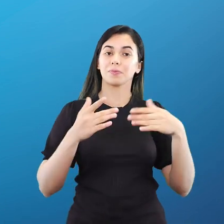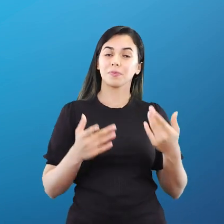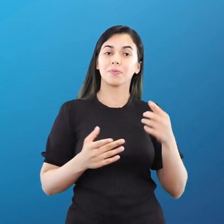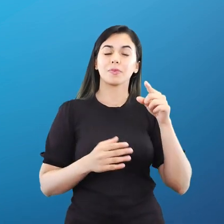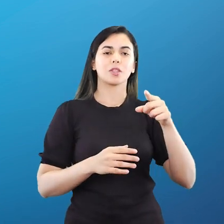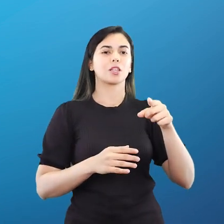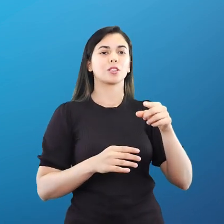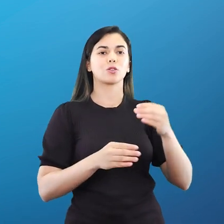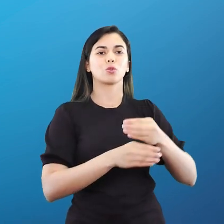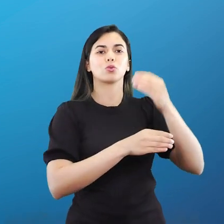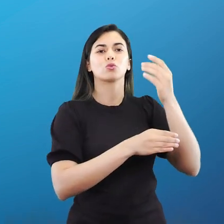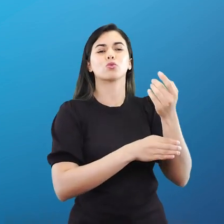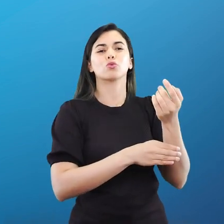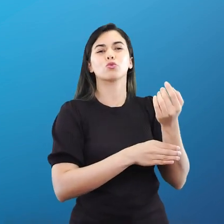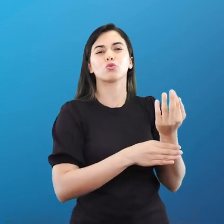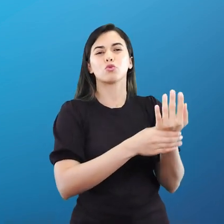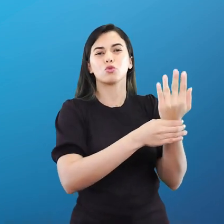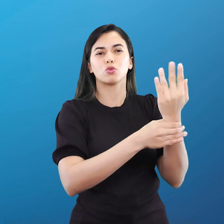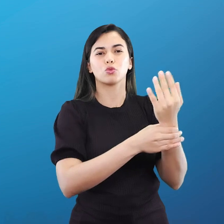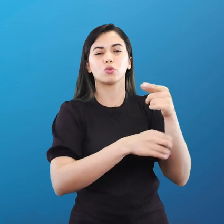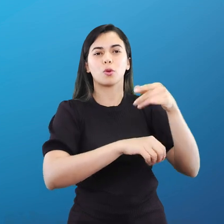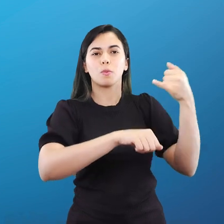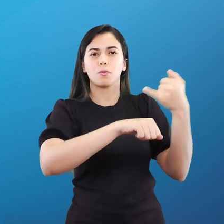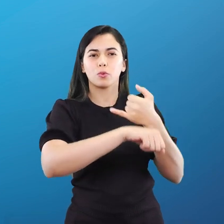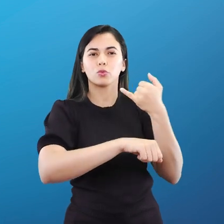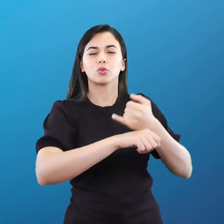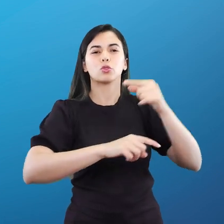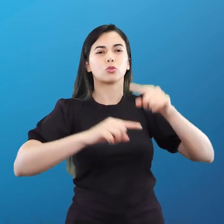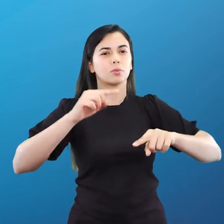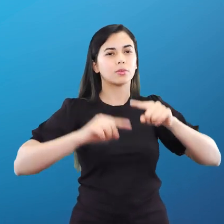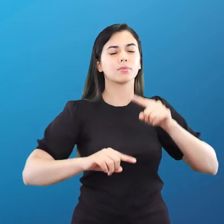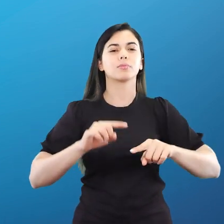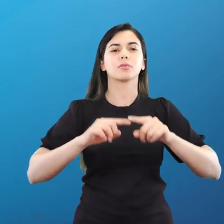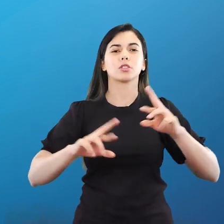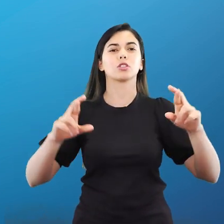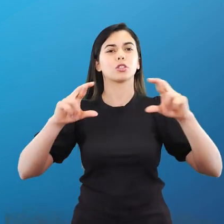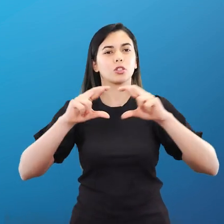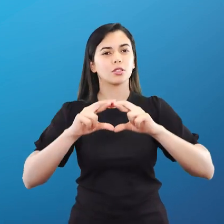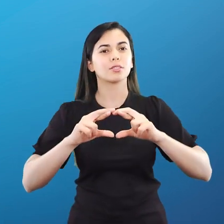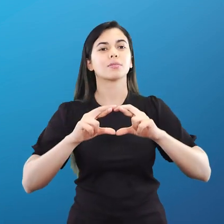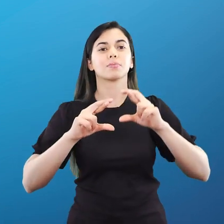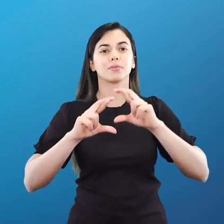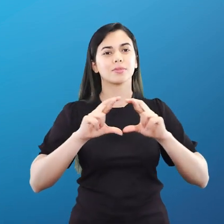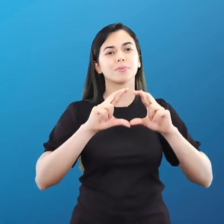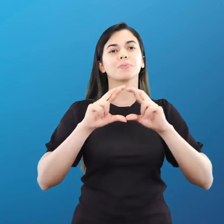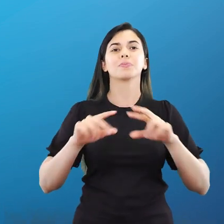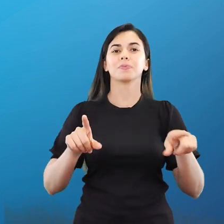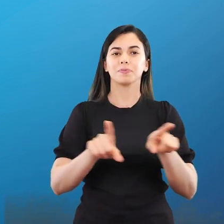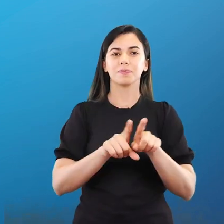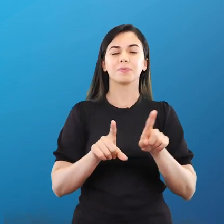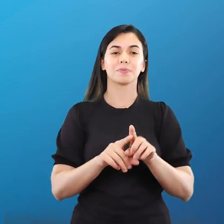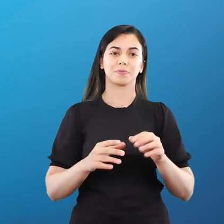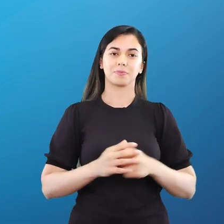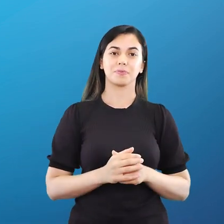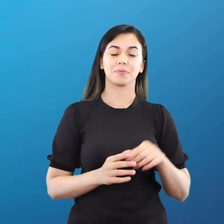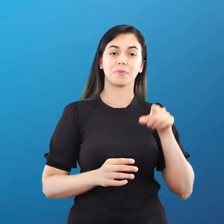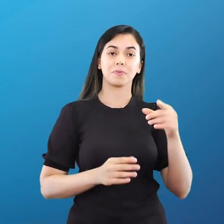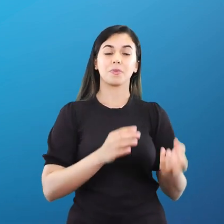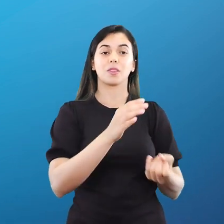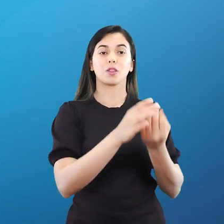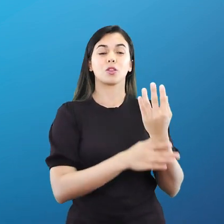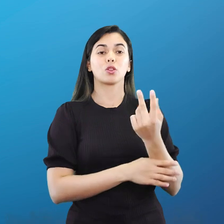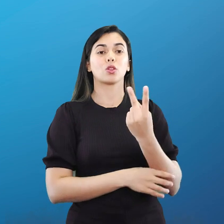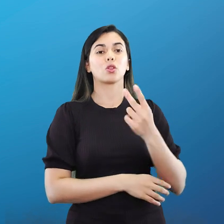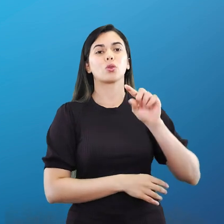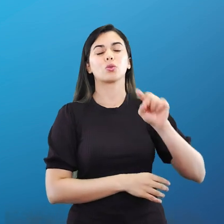um aço aí, fontes de materiais recicláveis e renováveis, e ela foi feita aí com 2